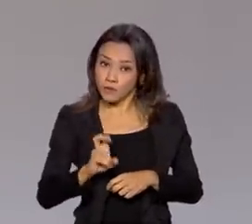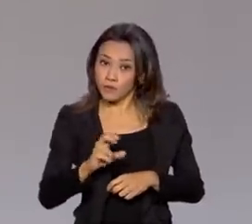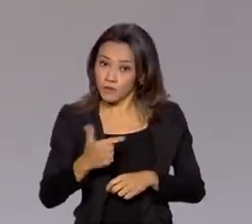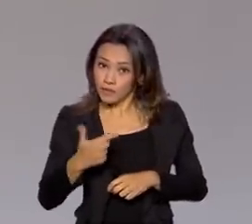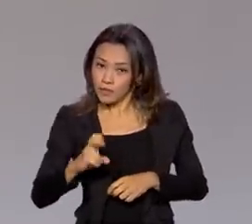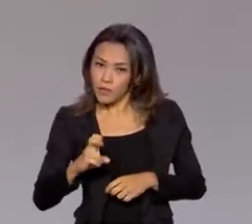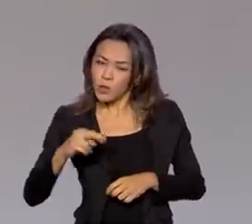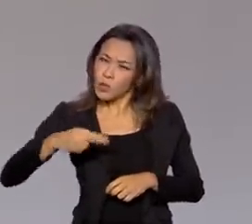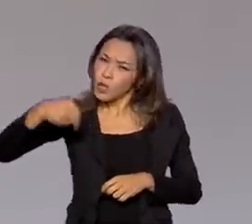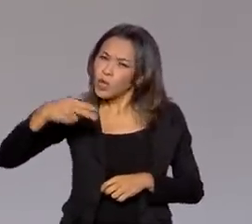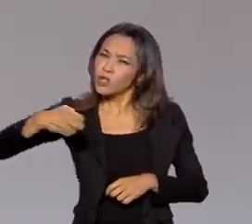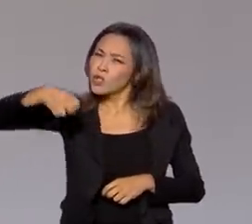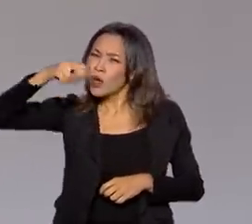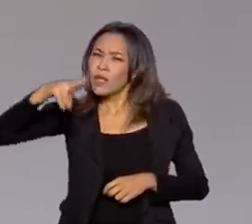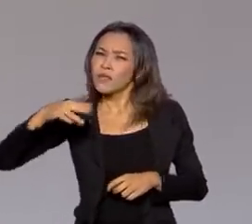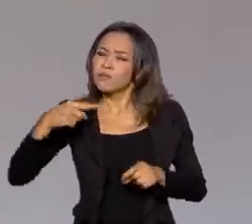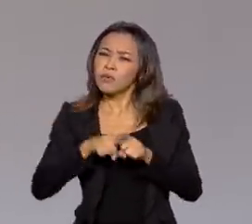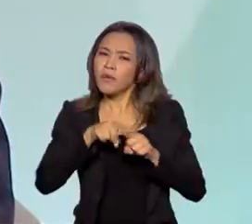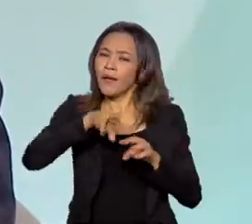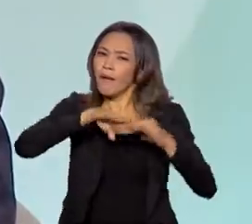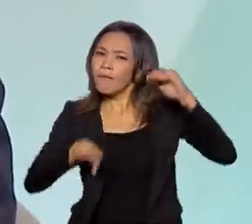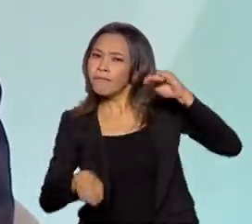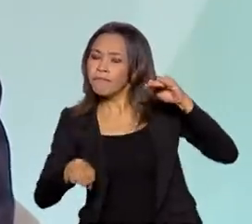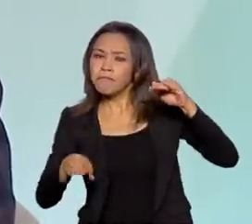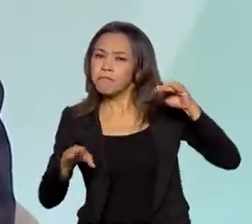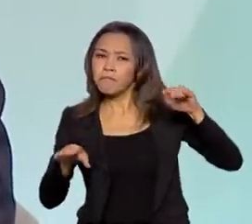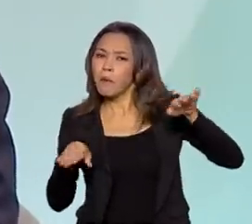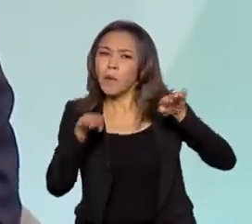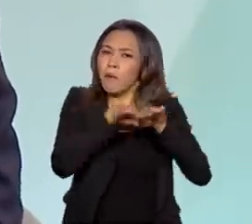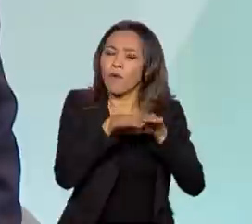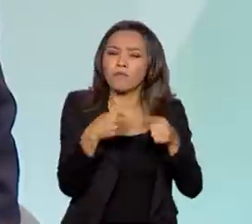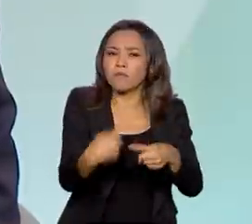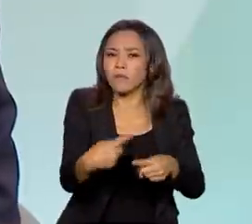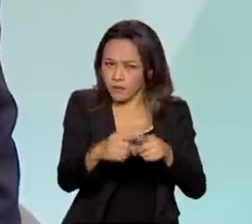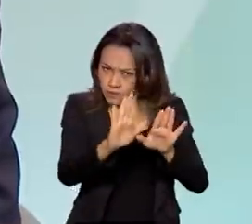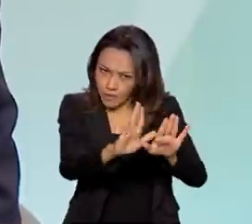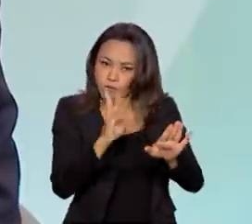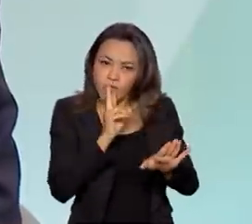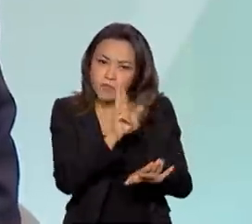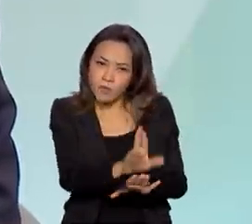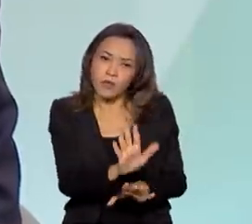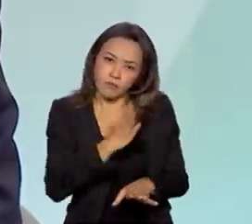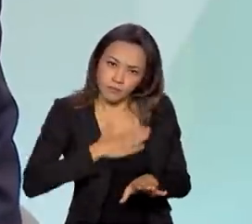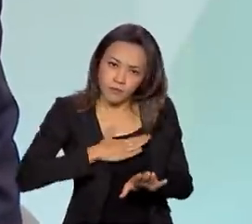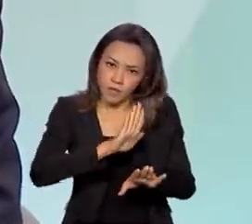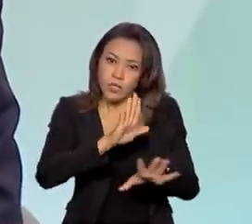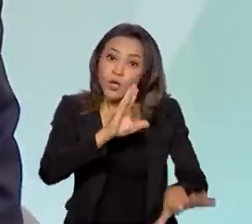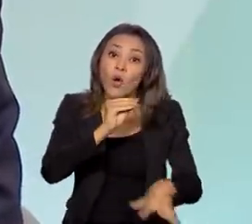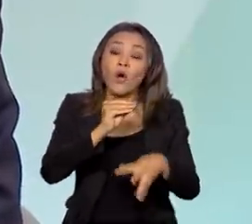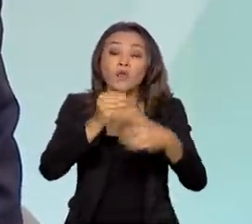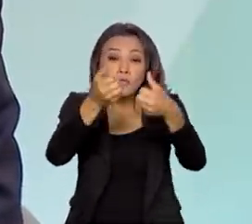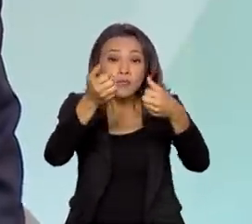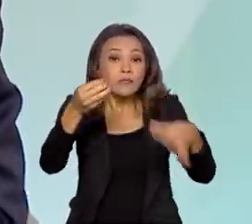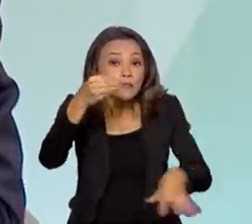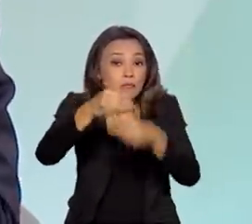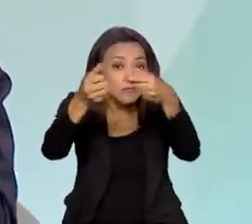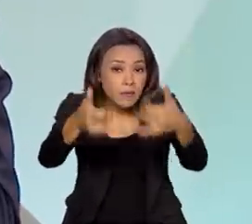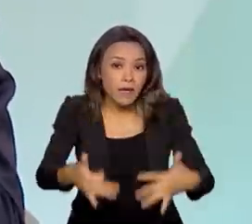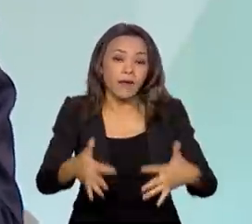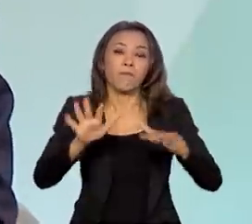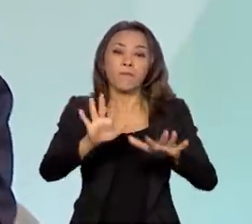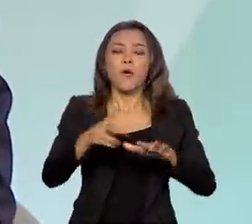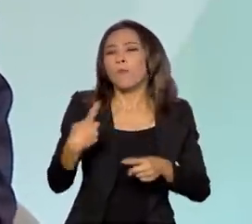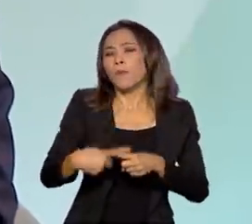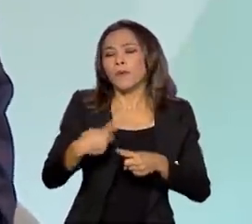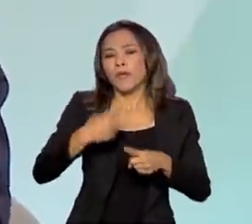Nordeste. Por que esse diferencial, Eu vou chegar aí já. Eu só queria complementar por que nós optamos entre